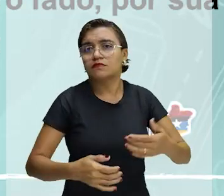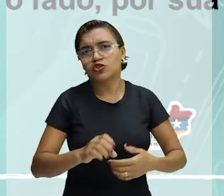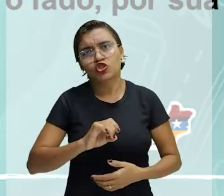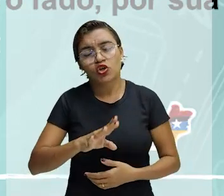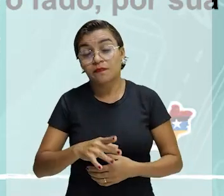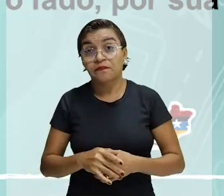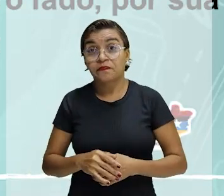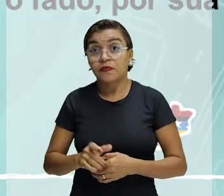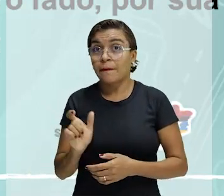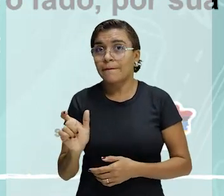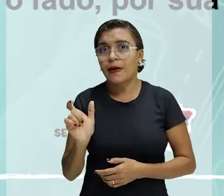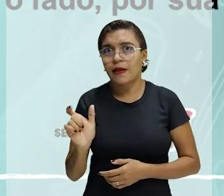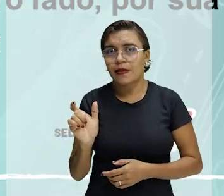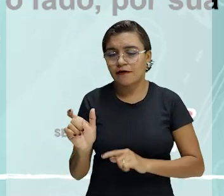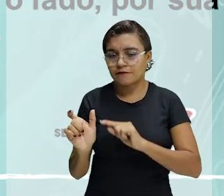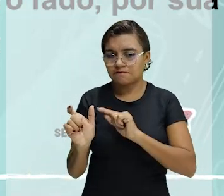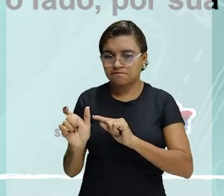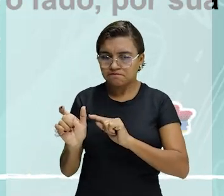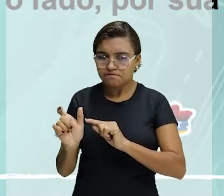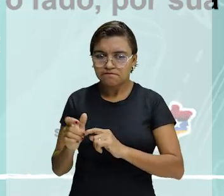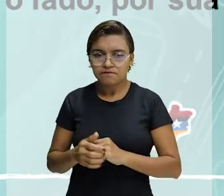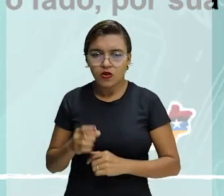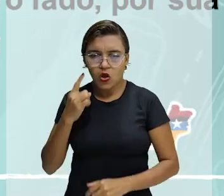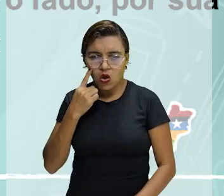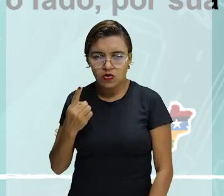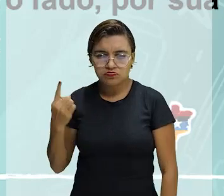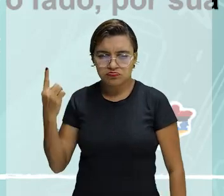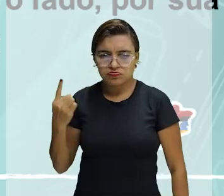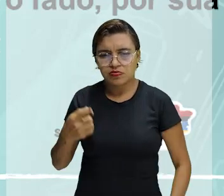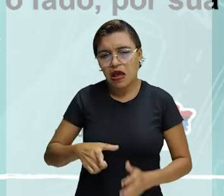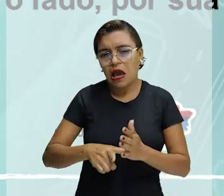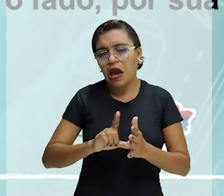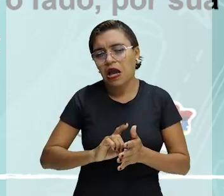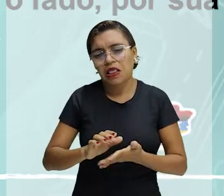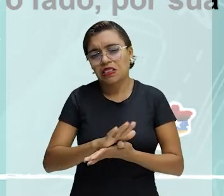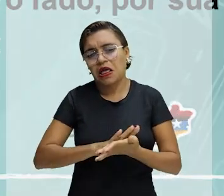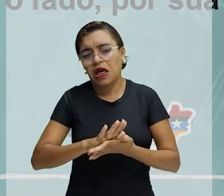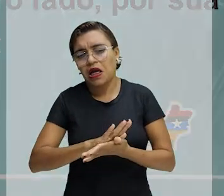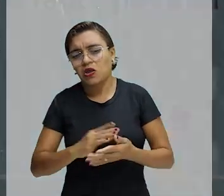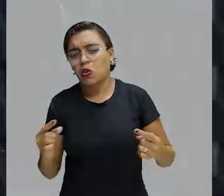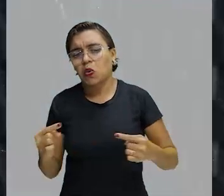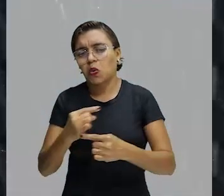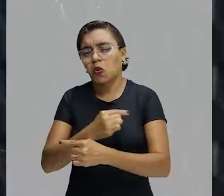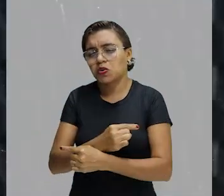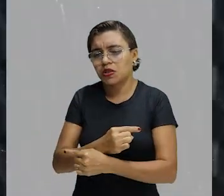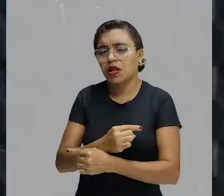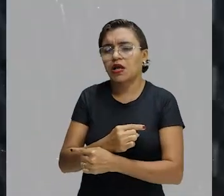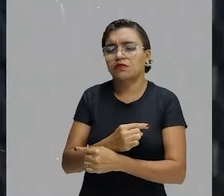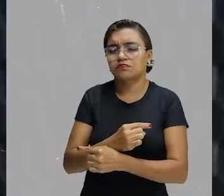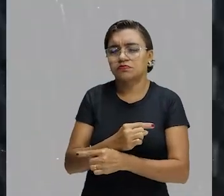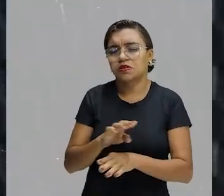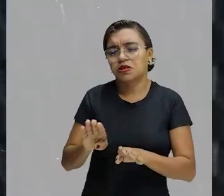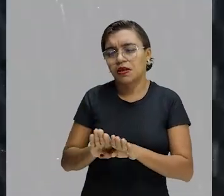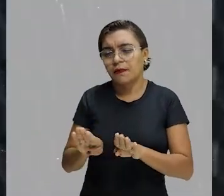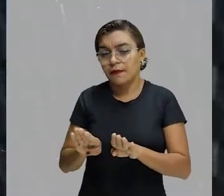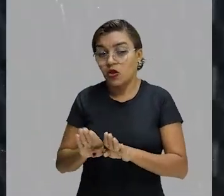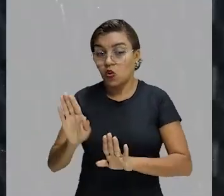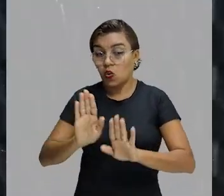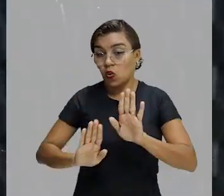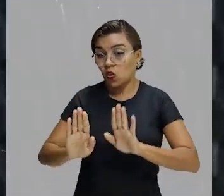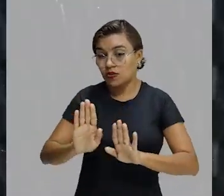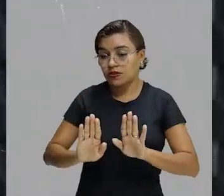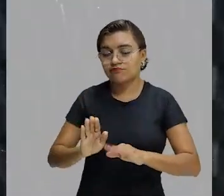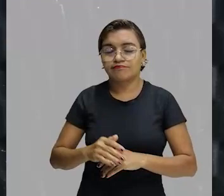São expressões do tipo, antes de mais nada, pelo contrário, por outro lado, por sua vez, cuidado com elas.